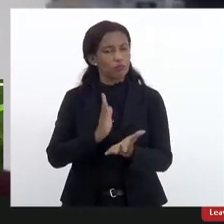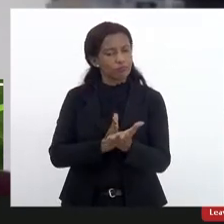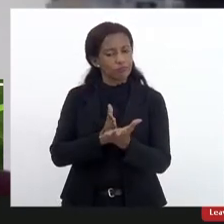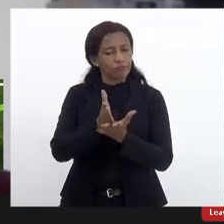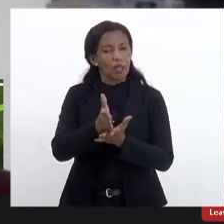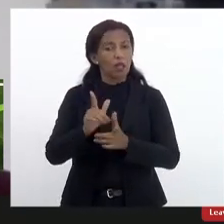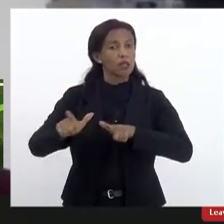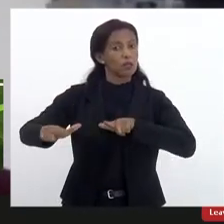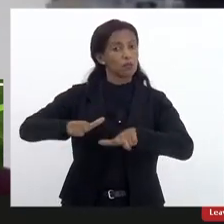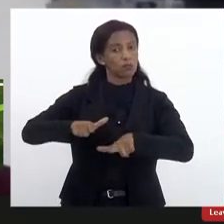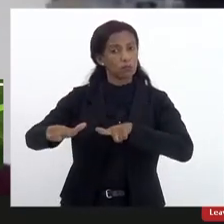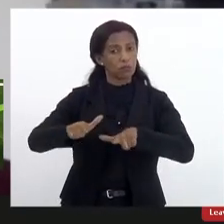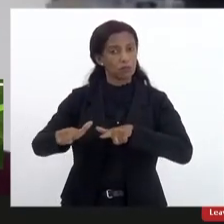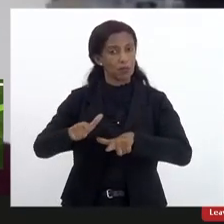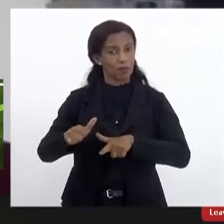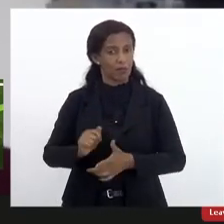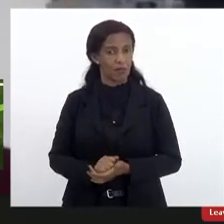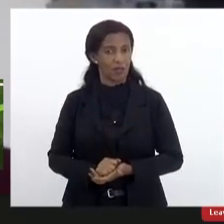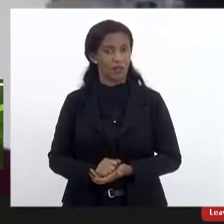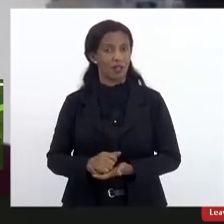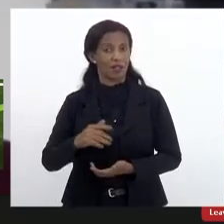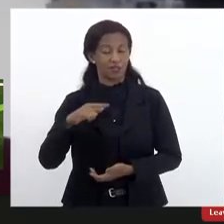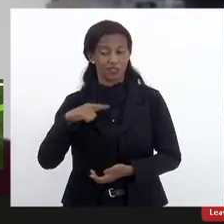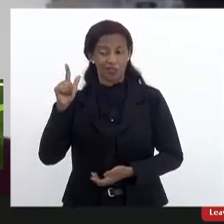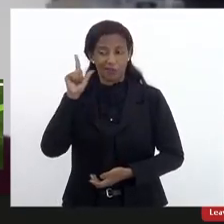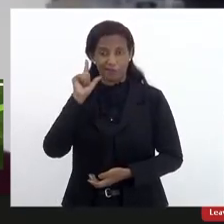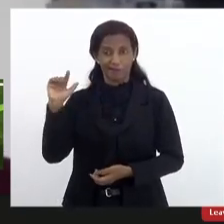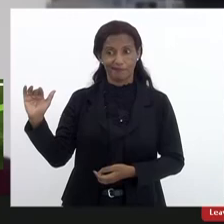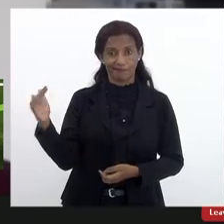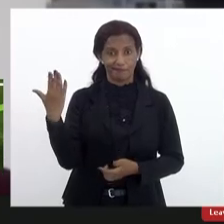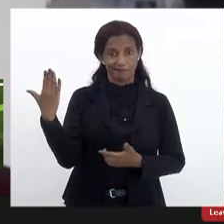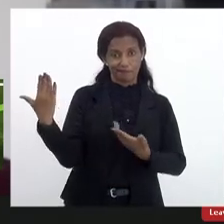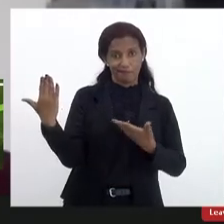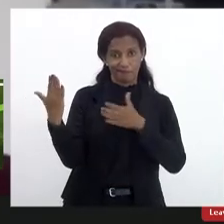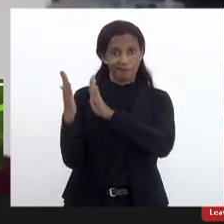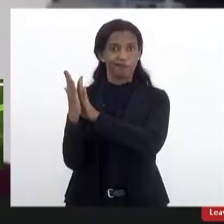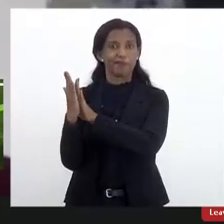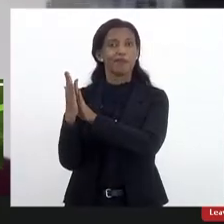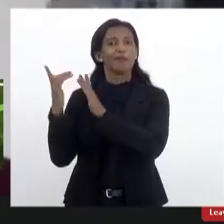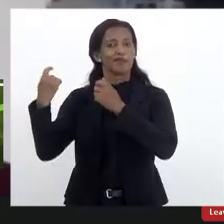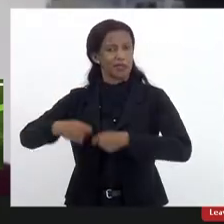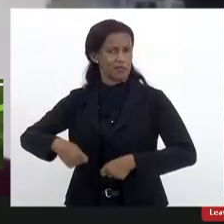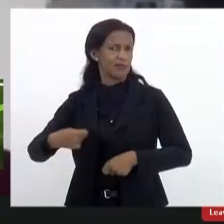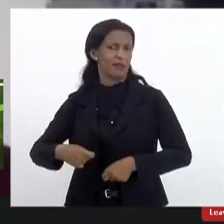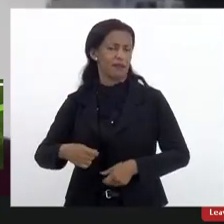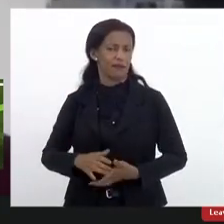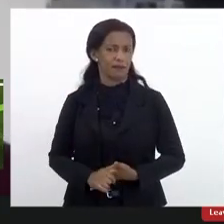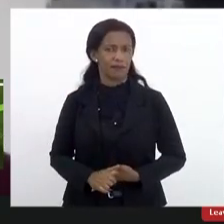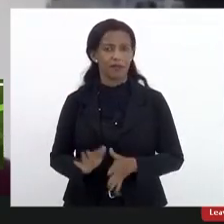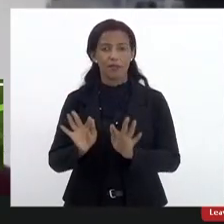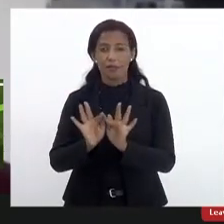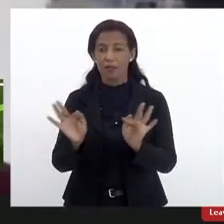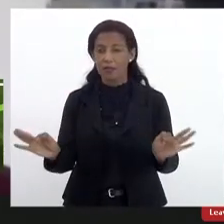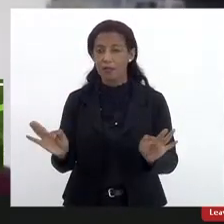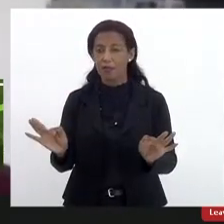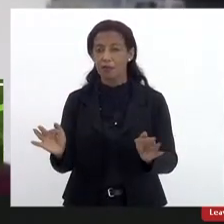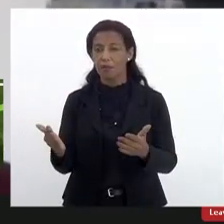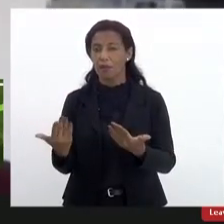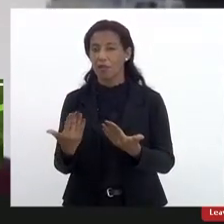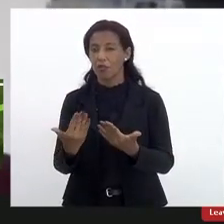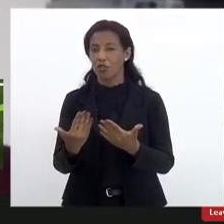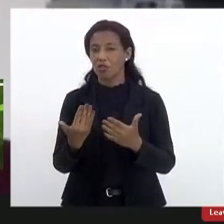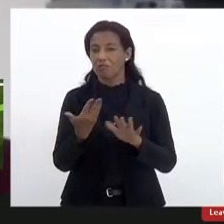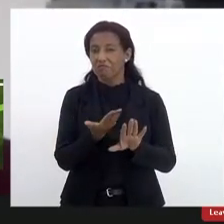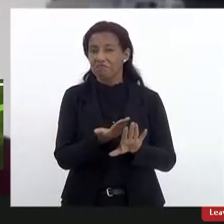trabalho que a gente é uma tarefa que a gente está encarando e está encarando me parece da maneira necessária simplesmente recusar uma